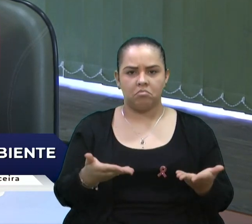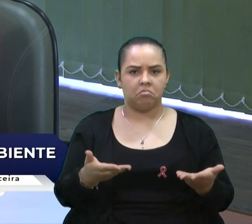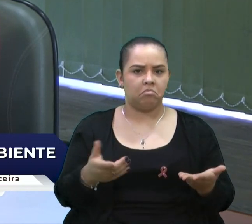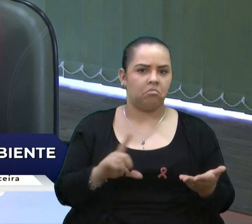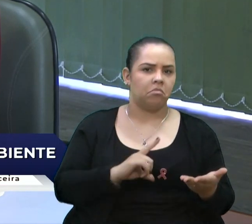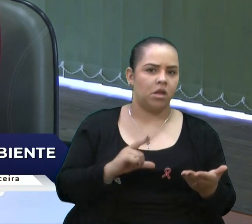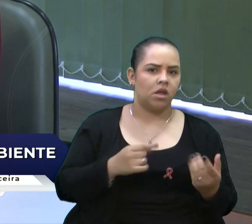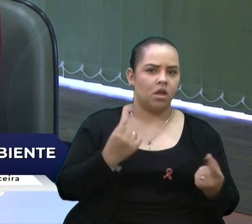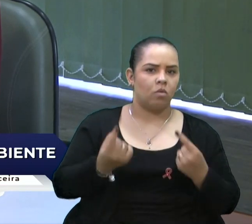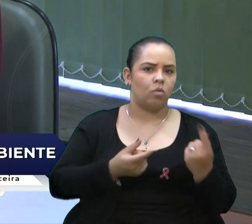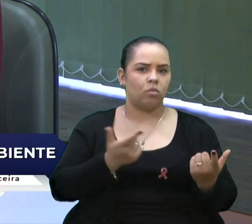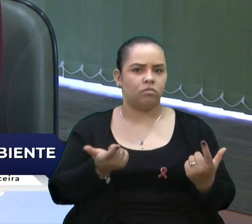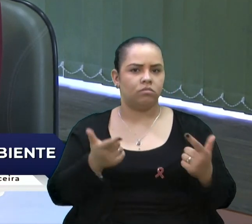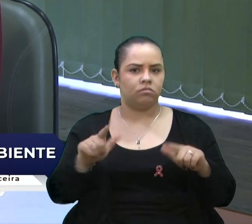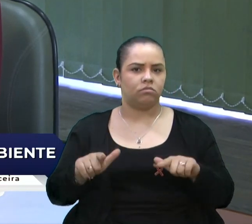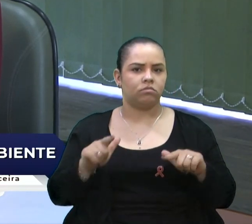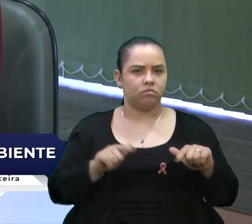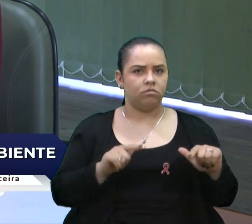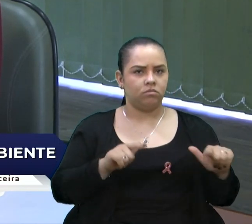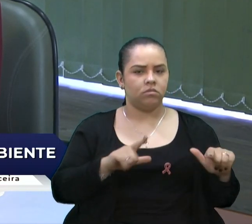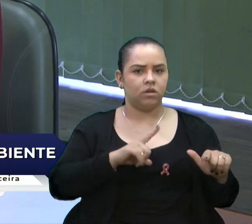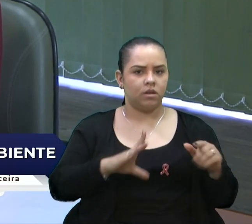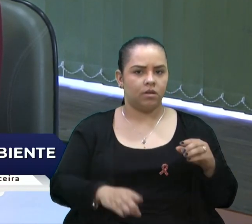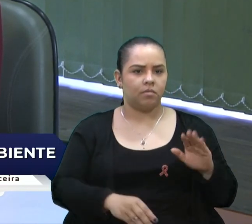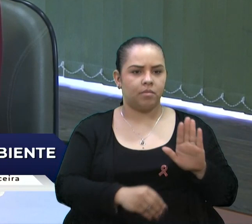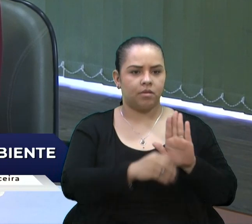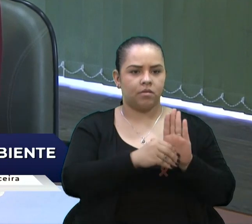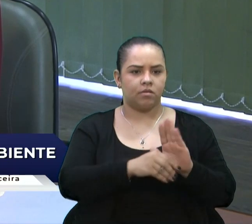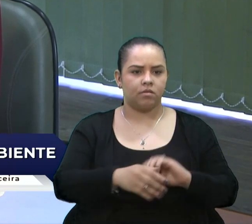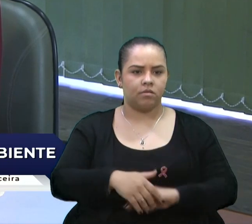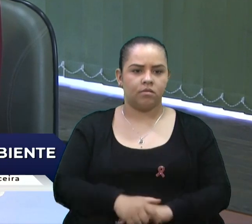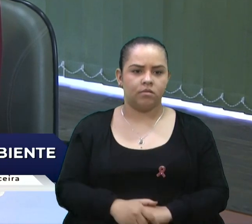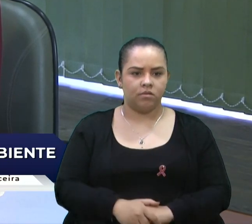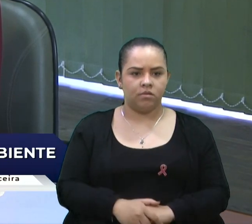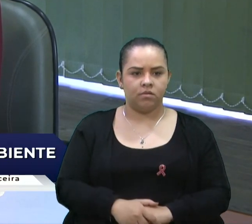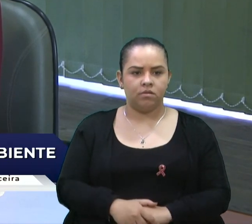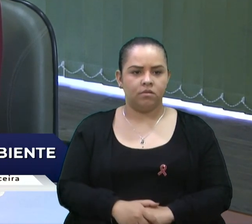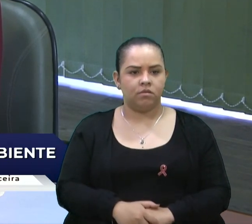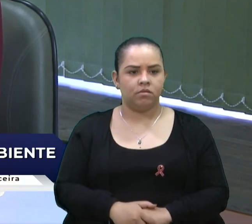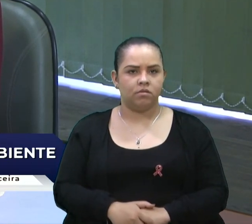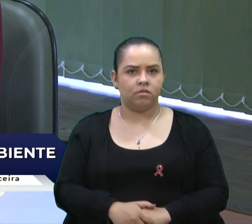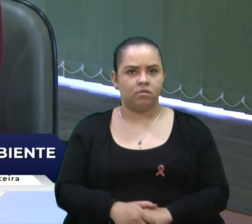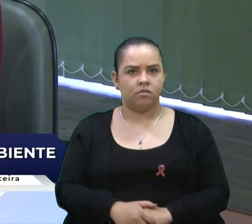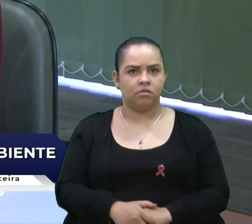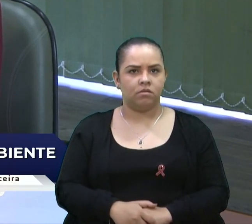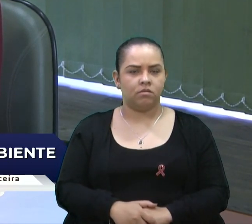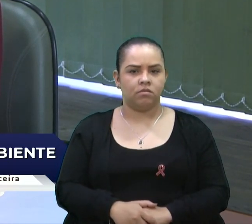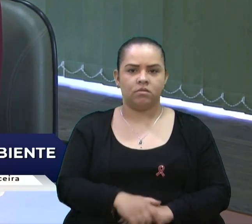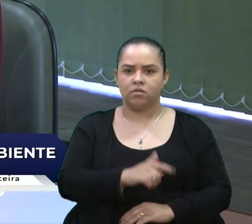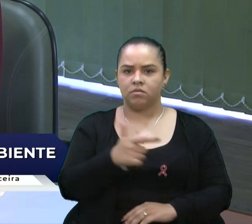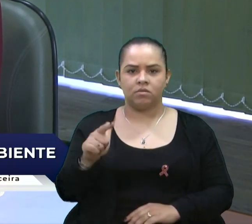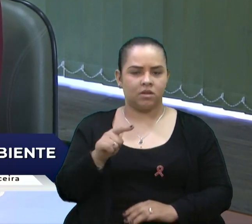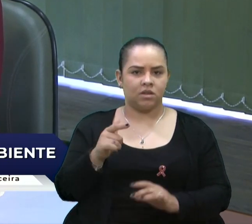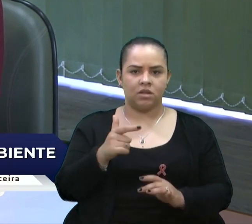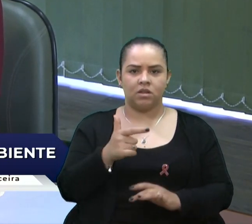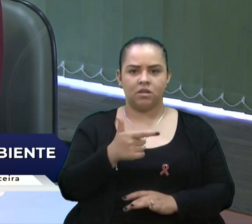Tem o valor específico que vocês não...